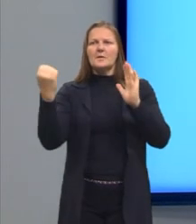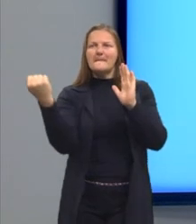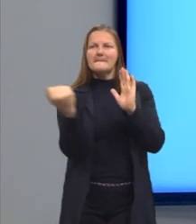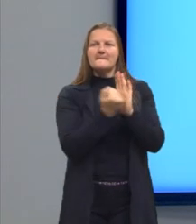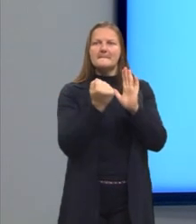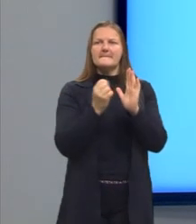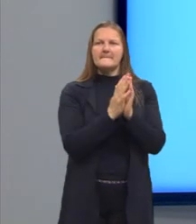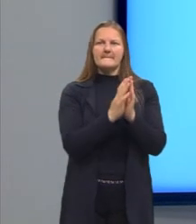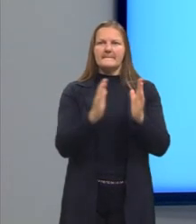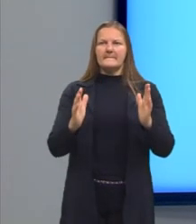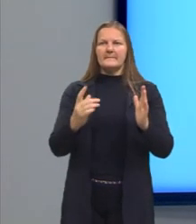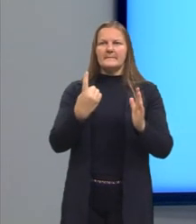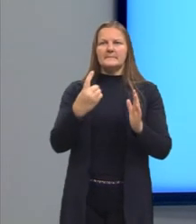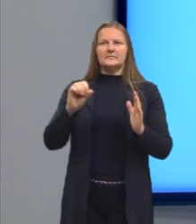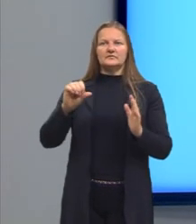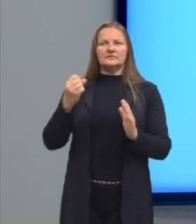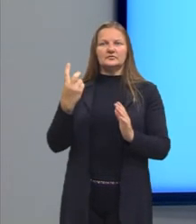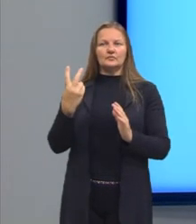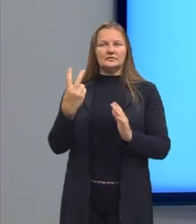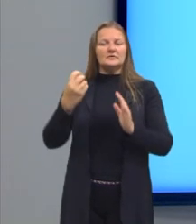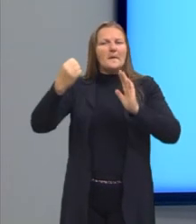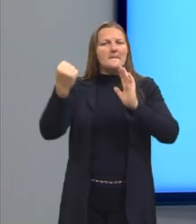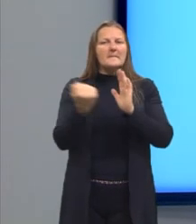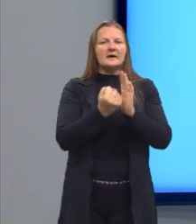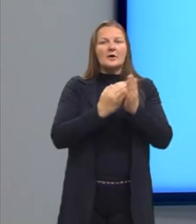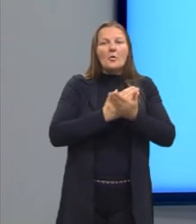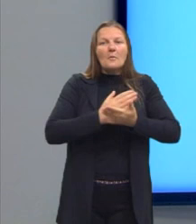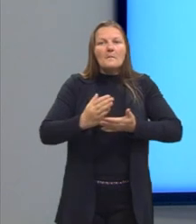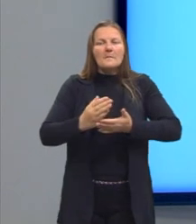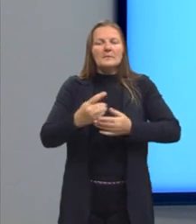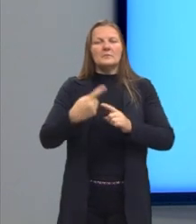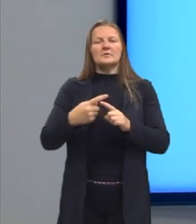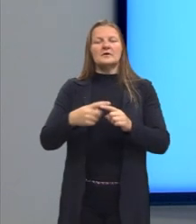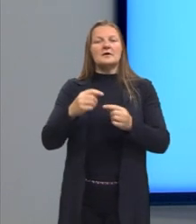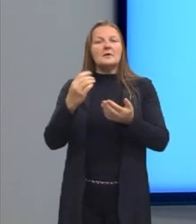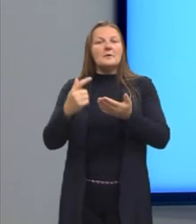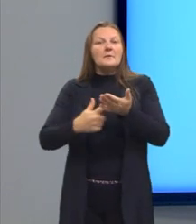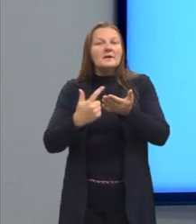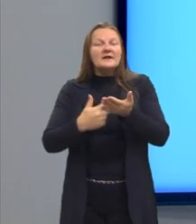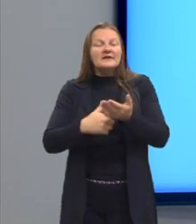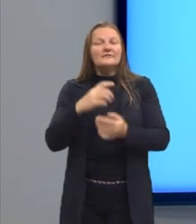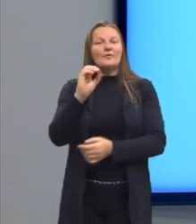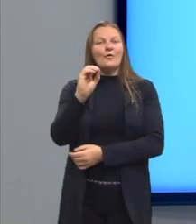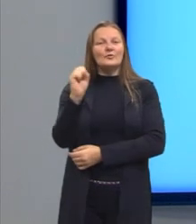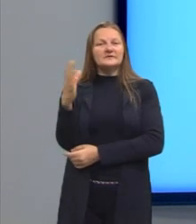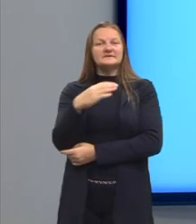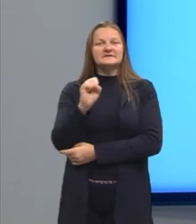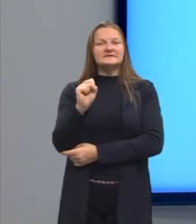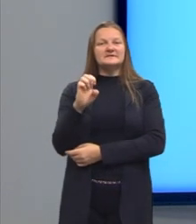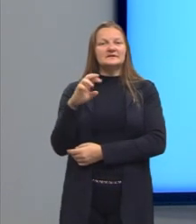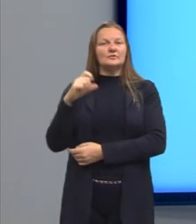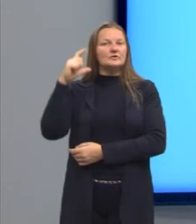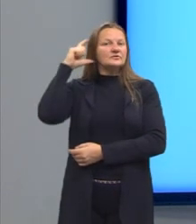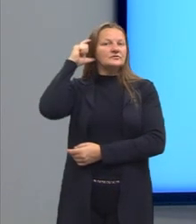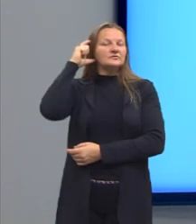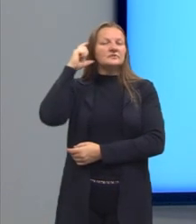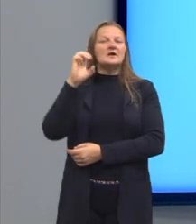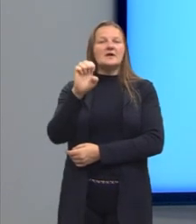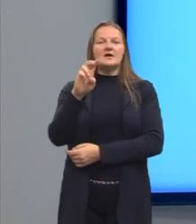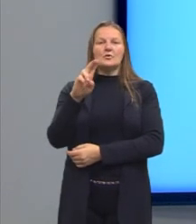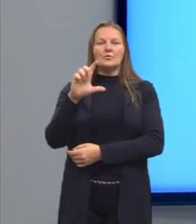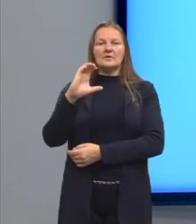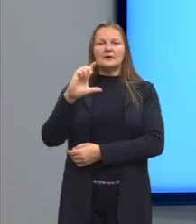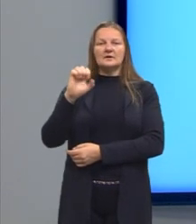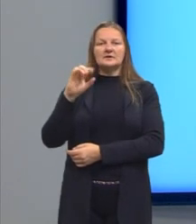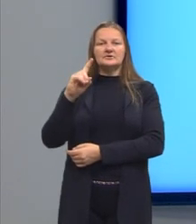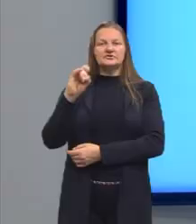início como 1902, porque em 1902 foi publicada a obra Os Sertões, né? Do Euclides da Cunha. E a gente utiliza essa